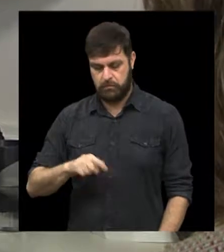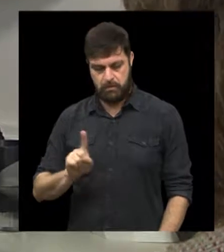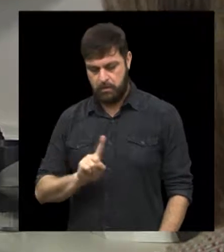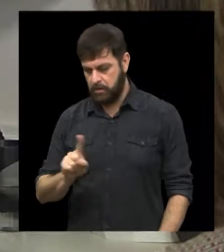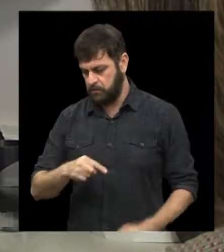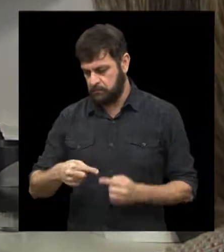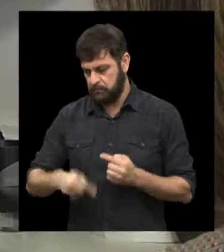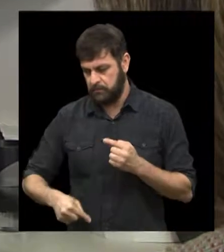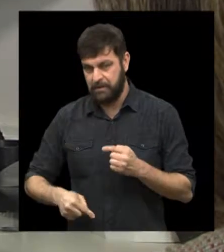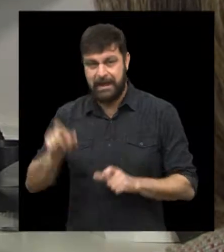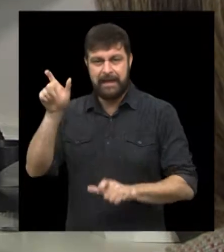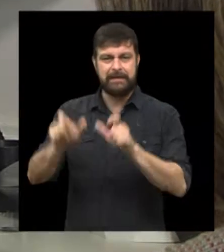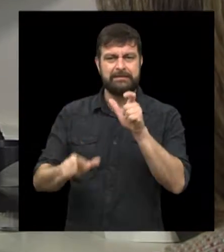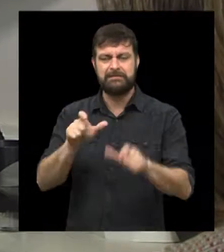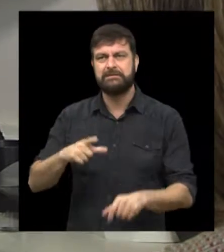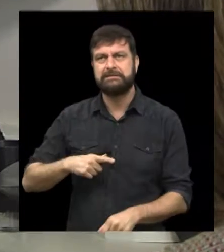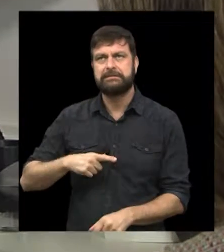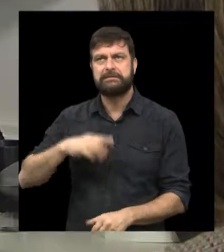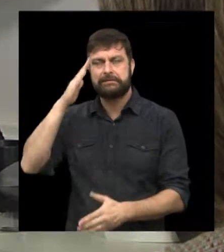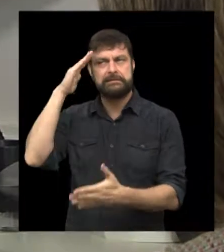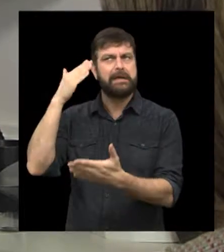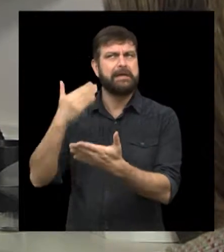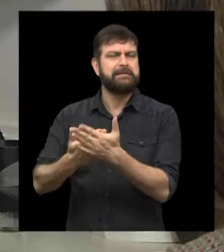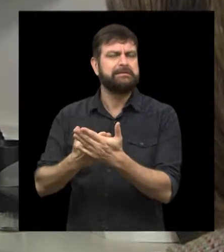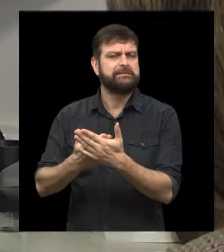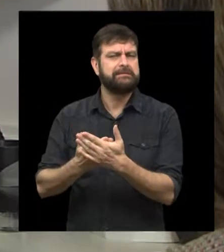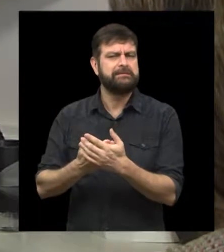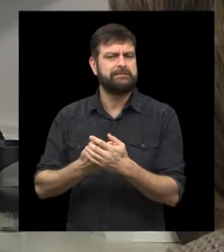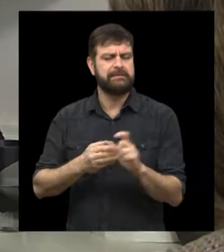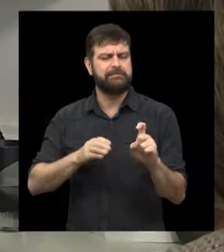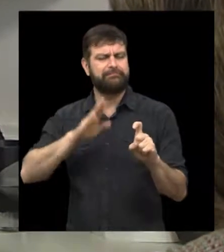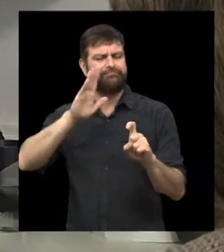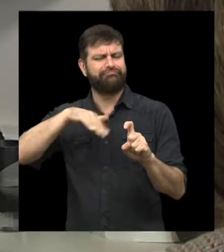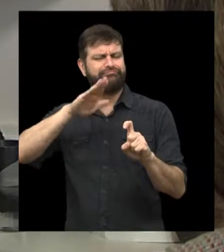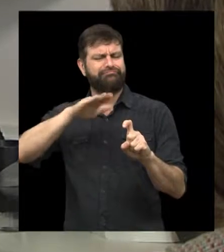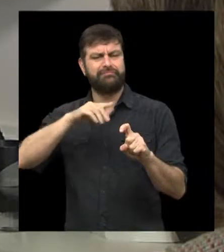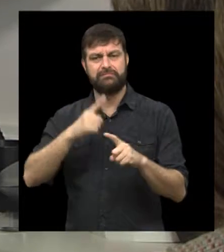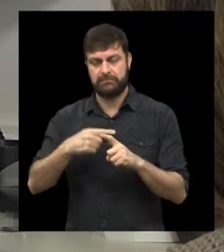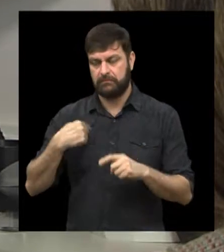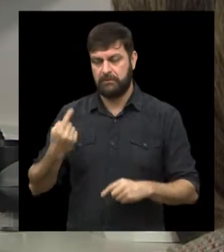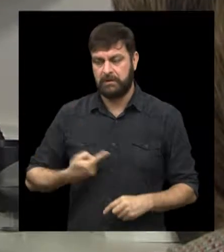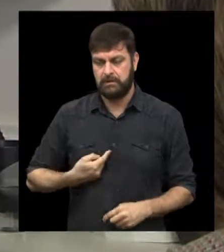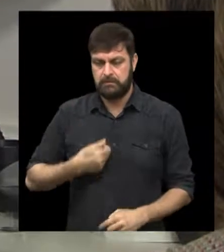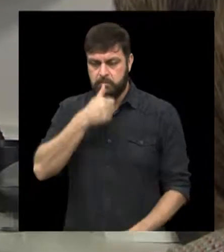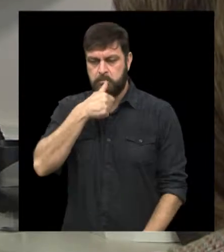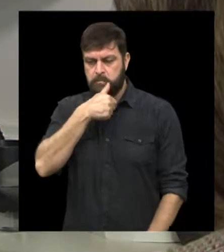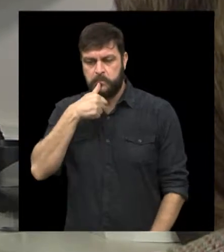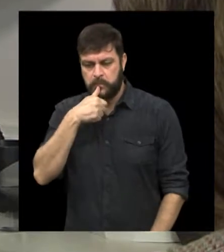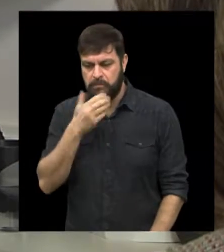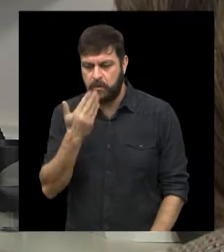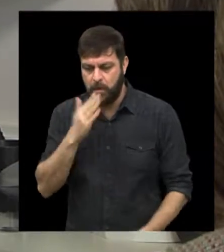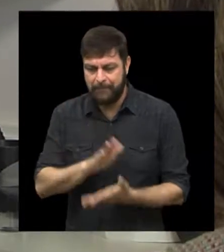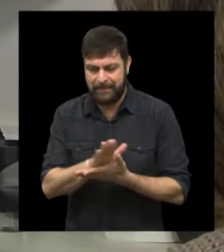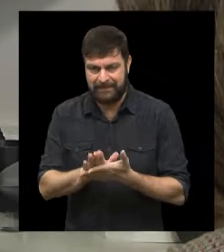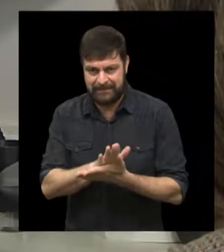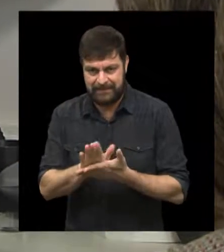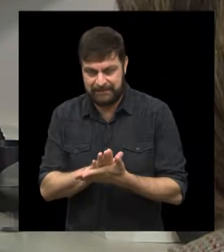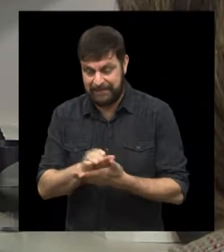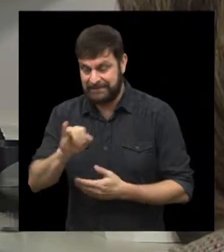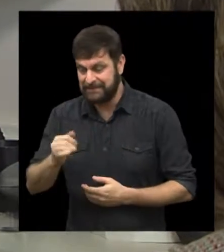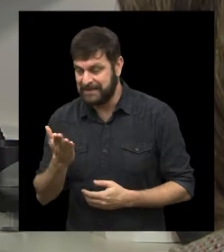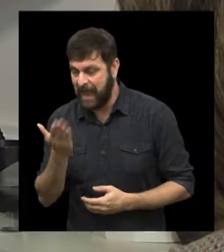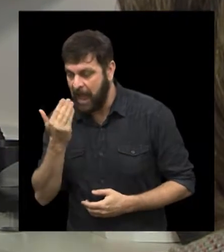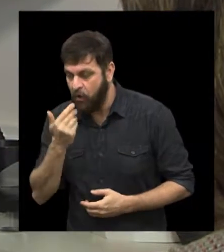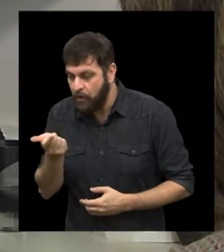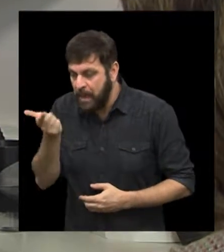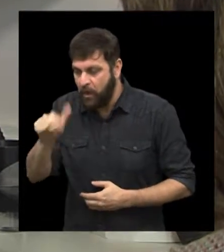As pessoas, na verdade, têm essa convicção, essa crença, porque quando a gente fica em jejum, dá mau hálito. E quando a gente come